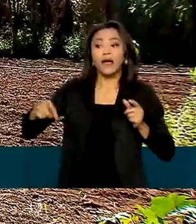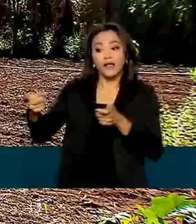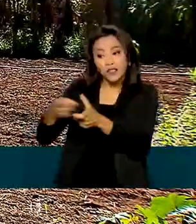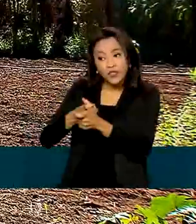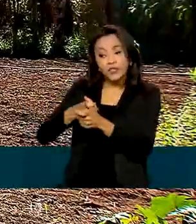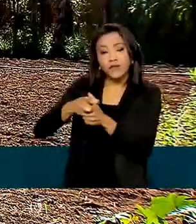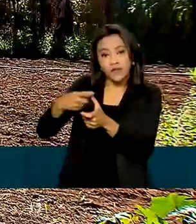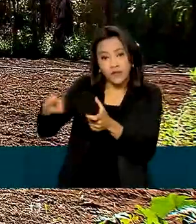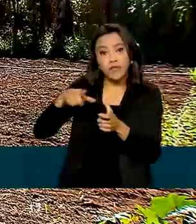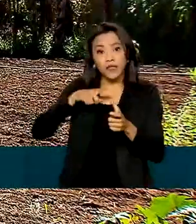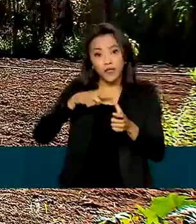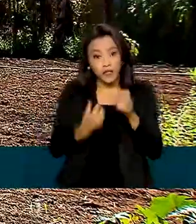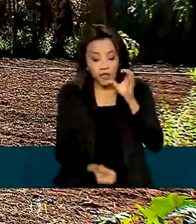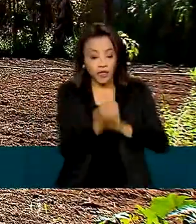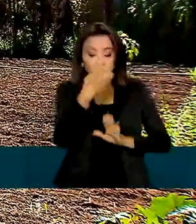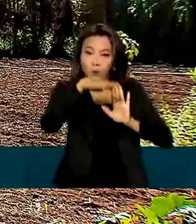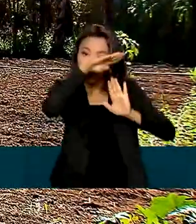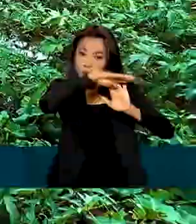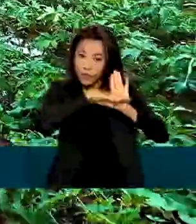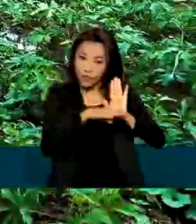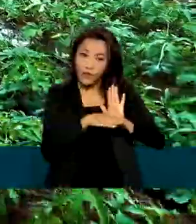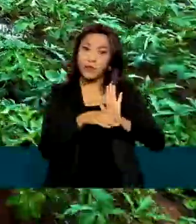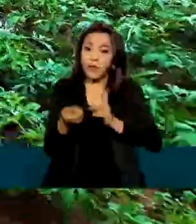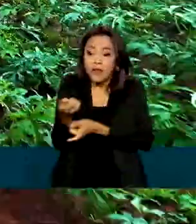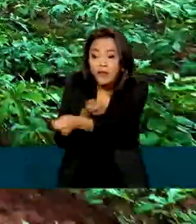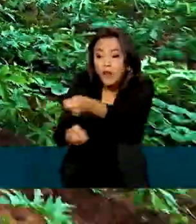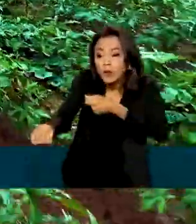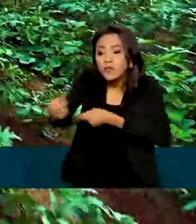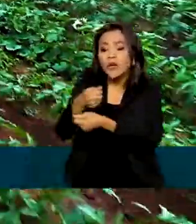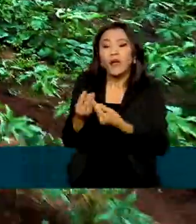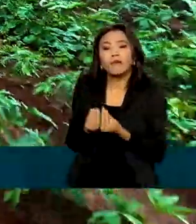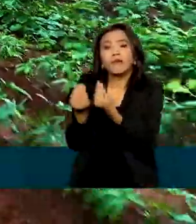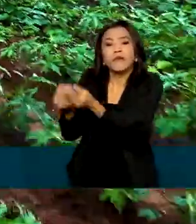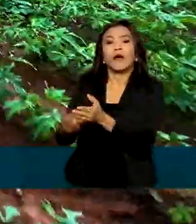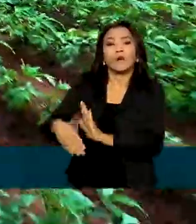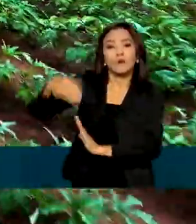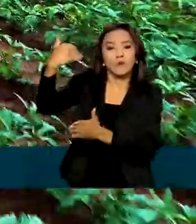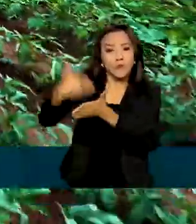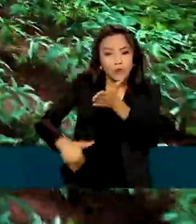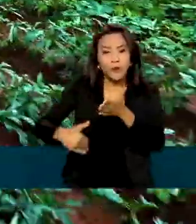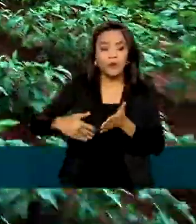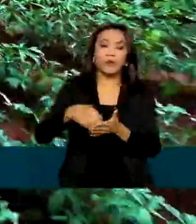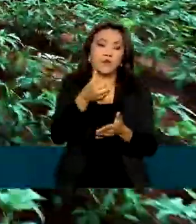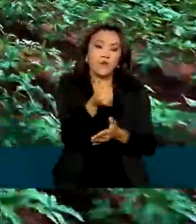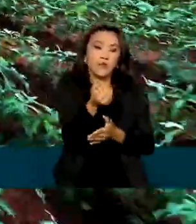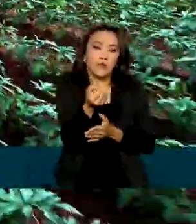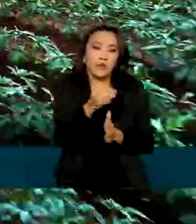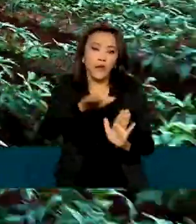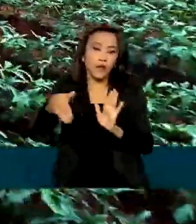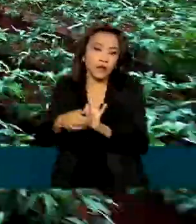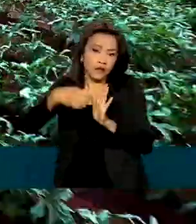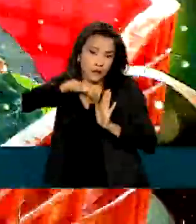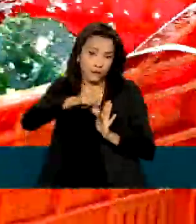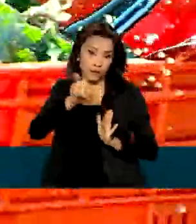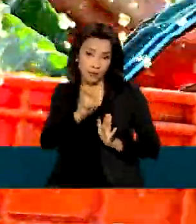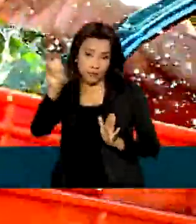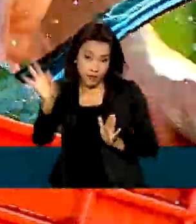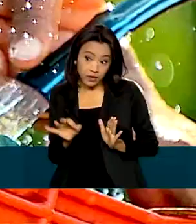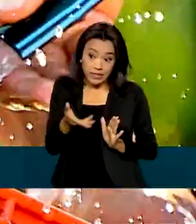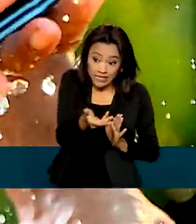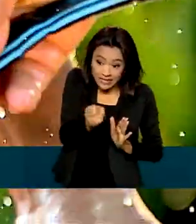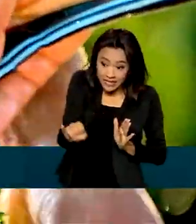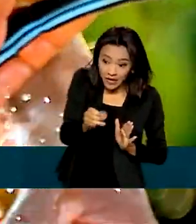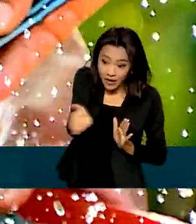regulamentado pelo Ministério da Economia, prevê descontos de 60% a 95% para o agricultor que pagar